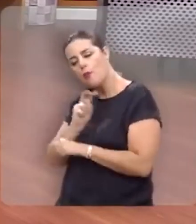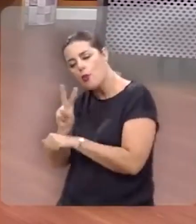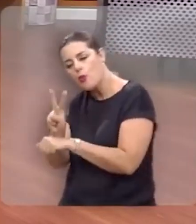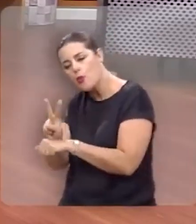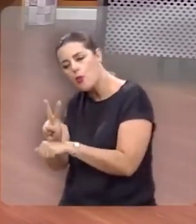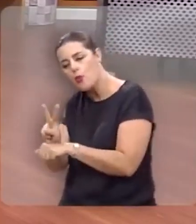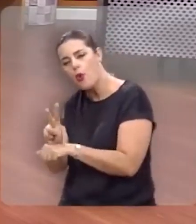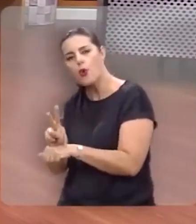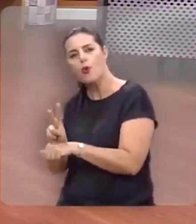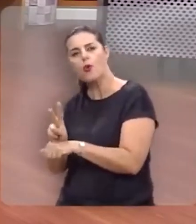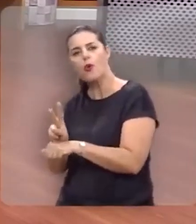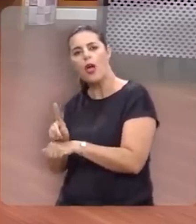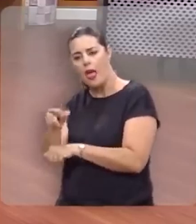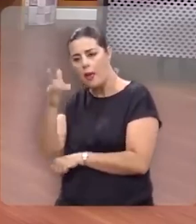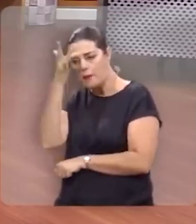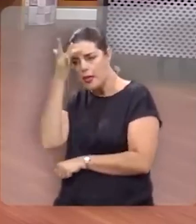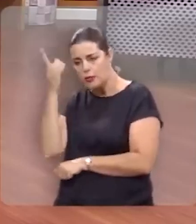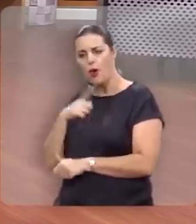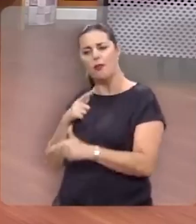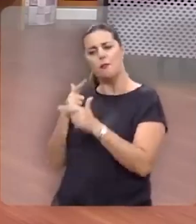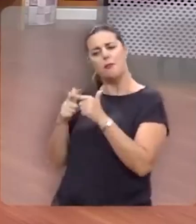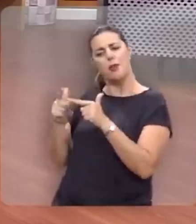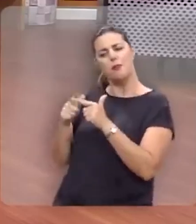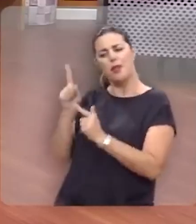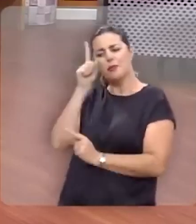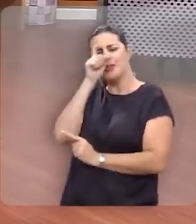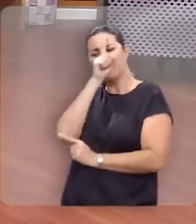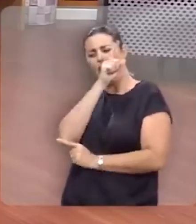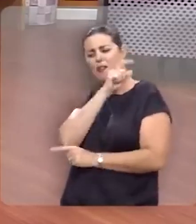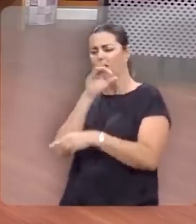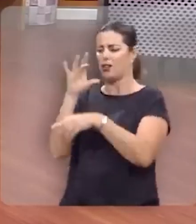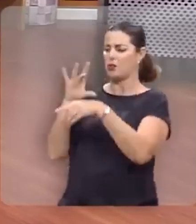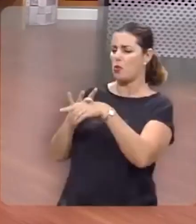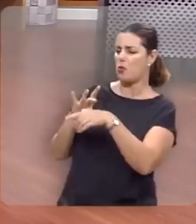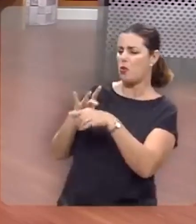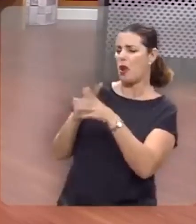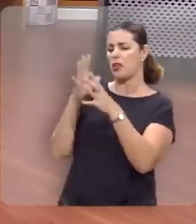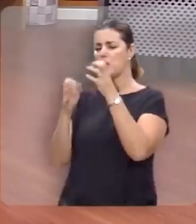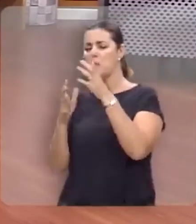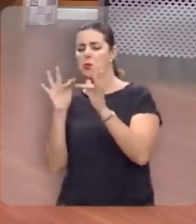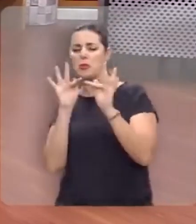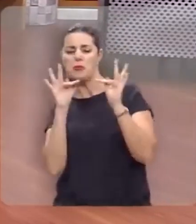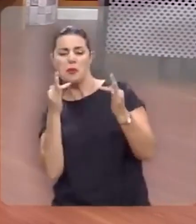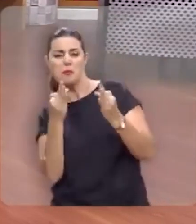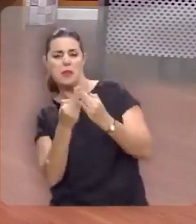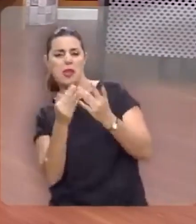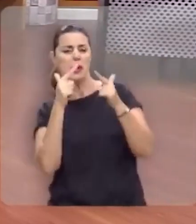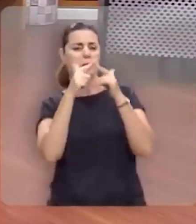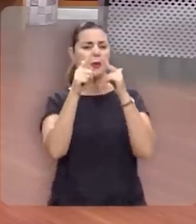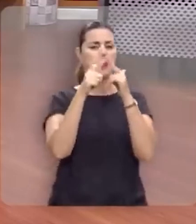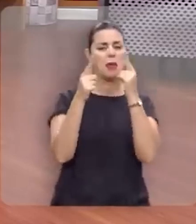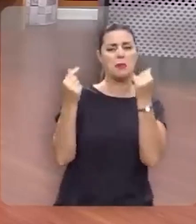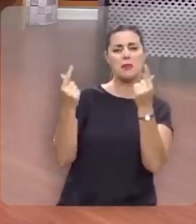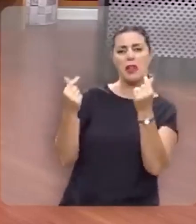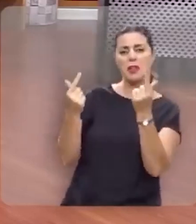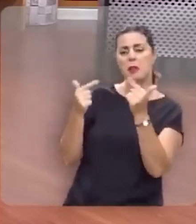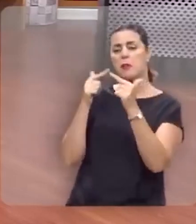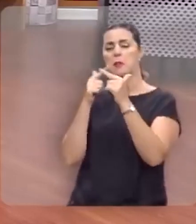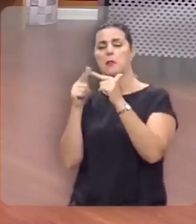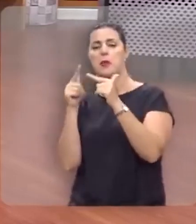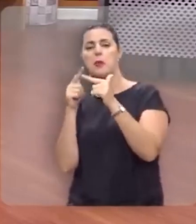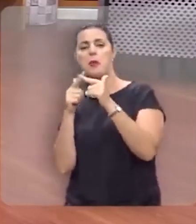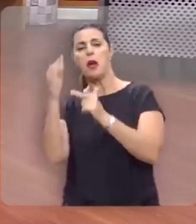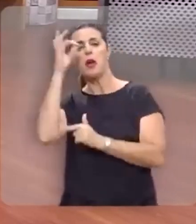você vai chegar para essa pessoa que está passando por uma situação difícil, de enfermidade, de luta na família, de problemas financeiros, de